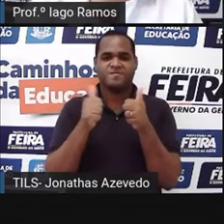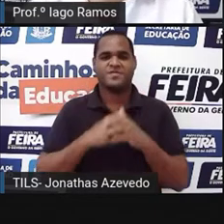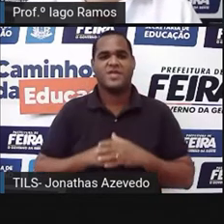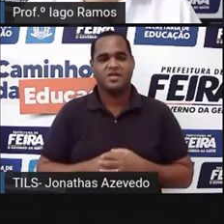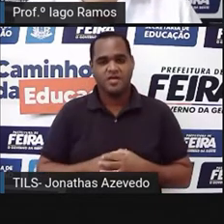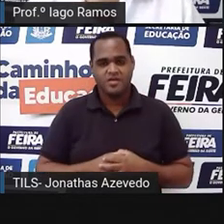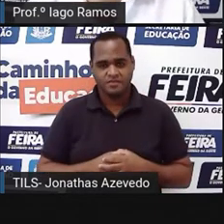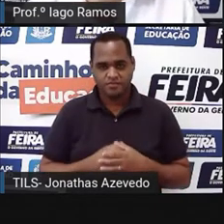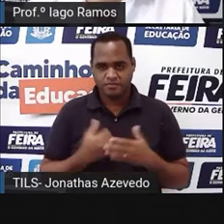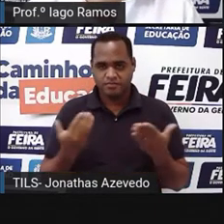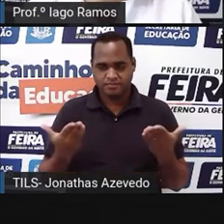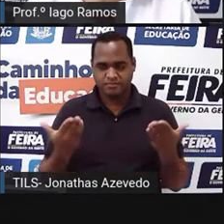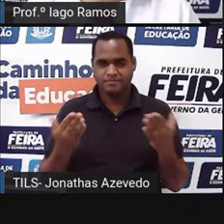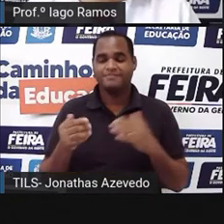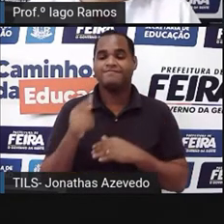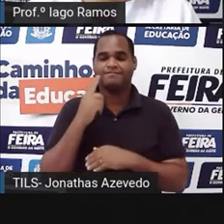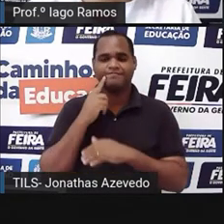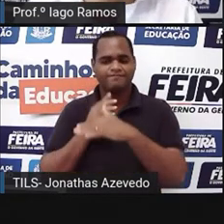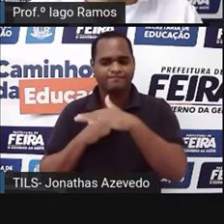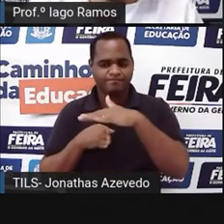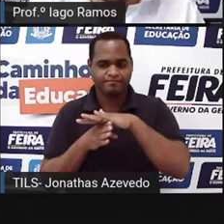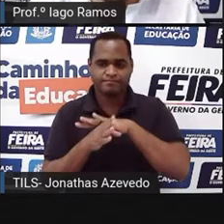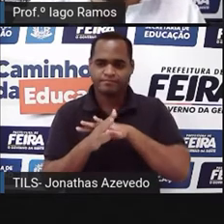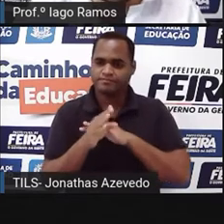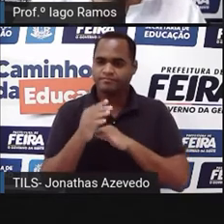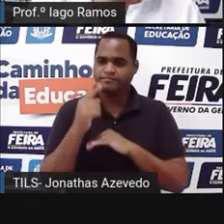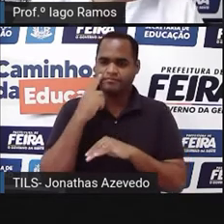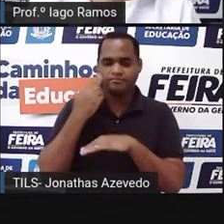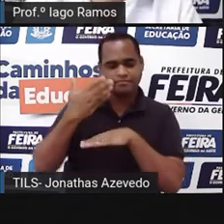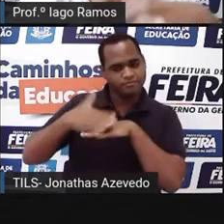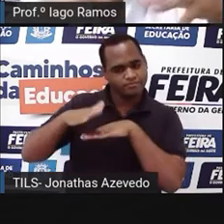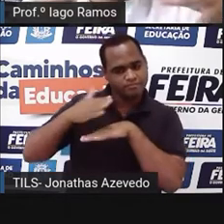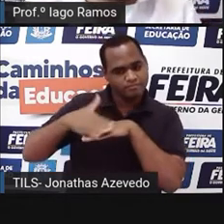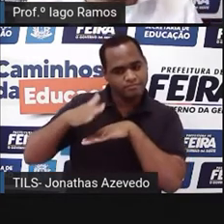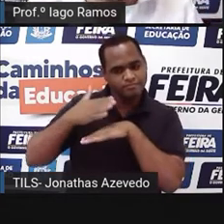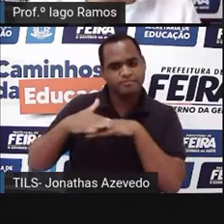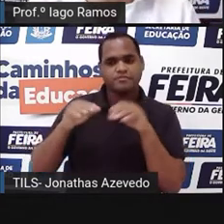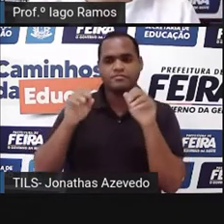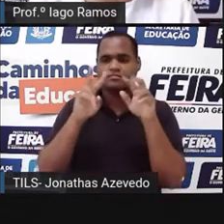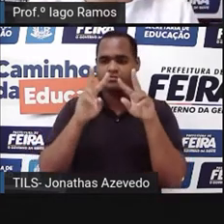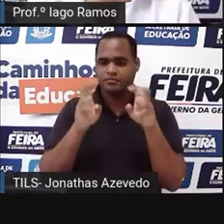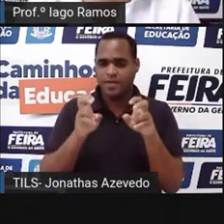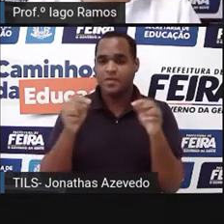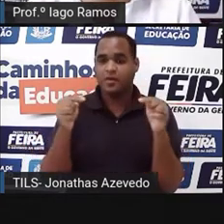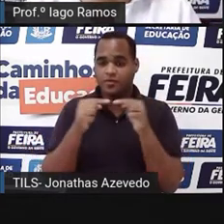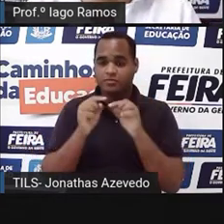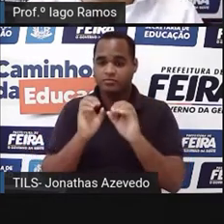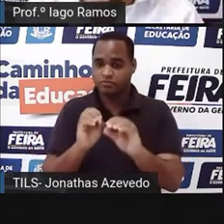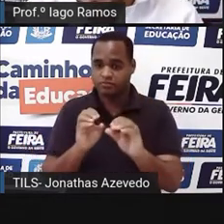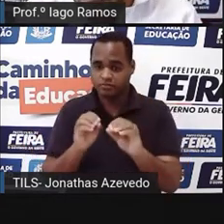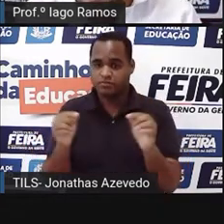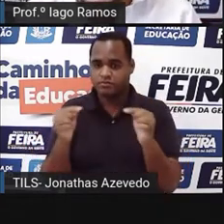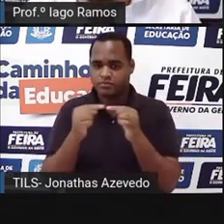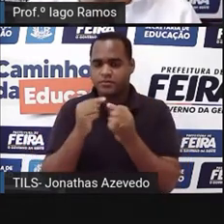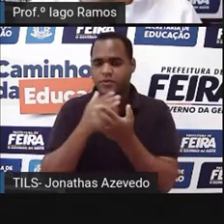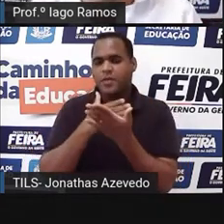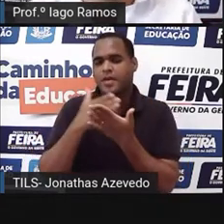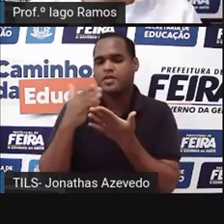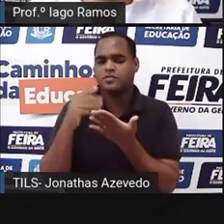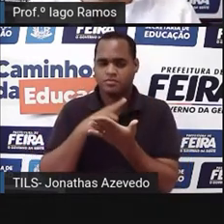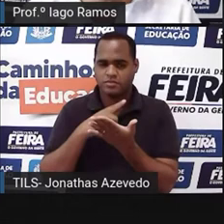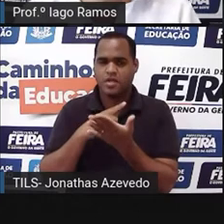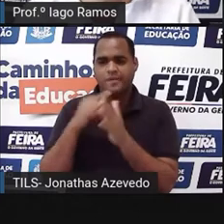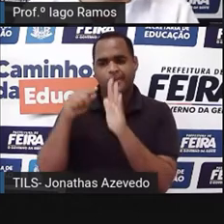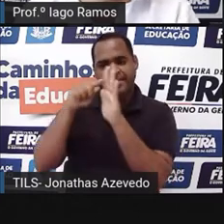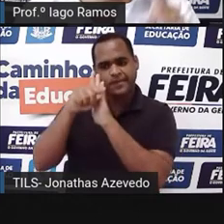Vamos agora entrar, né, na parte mesmo aqui do tema da nossa aula, e aí eu começo perguntando a